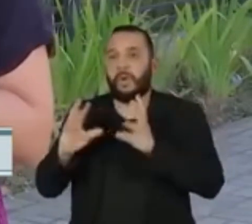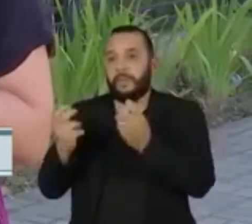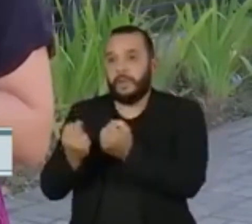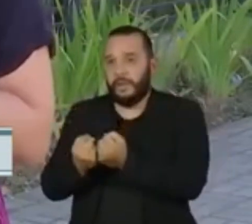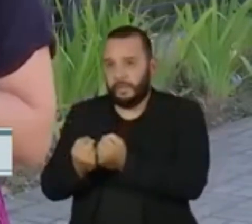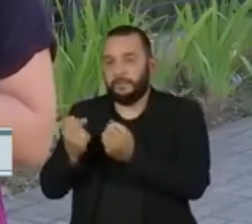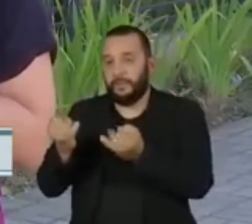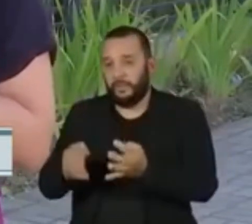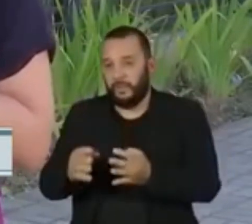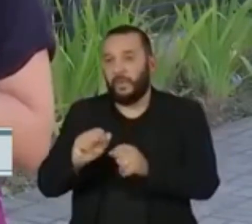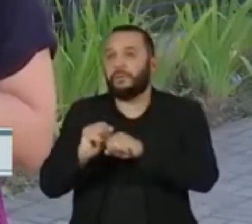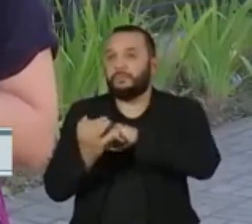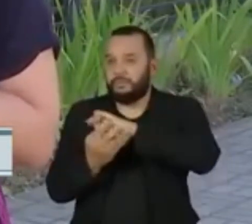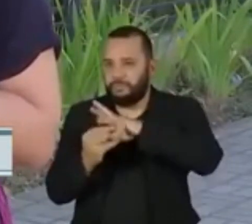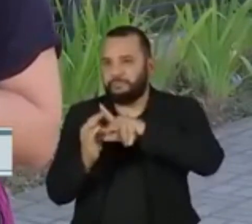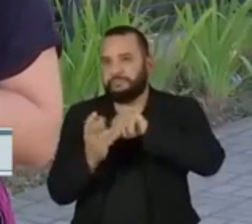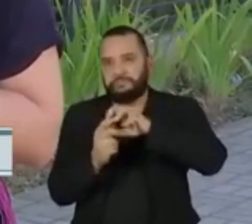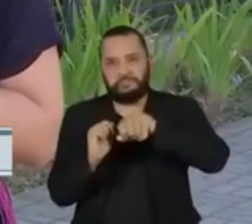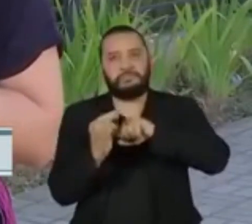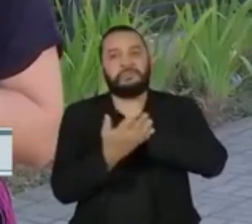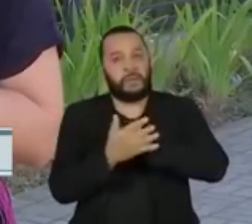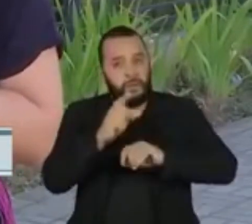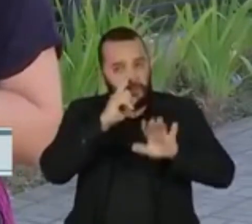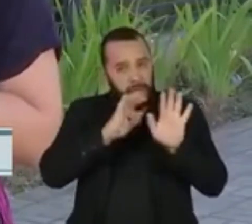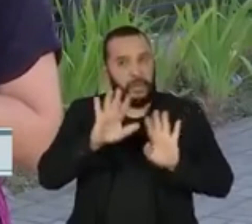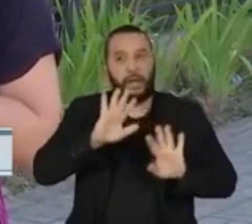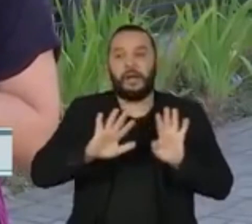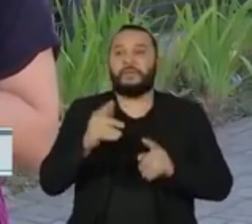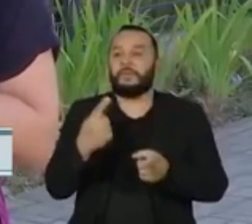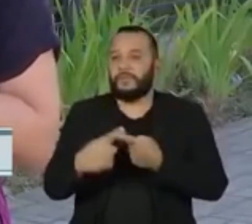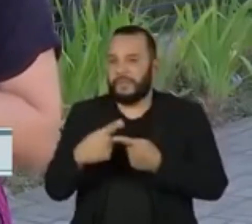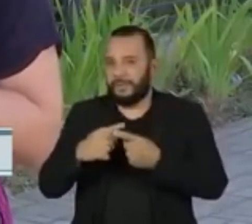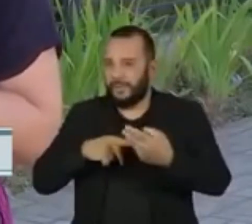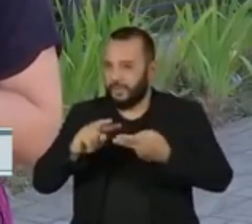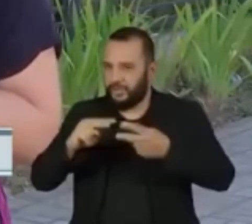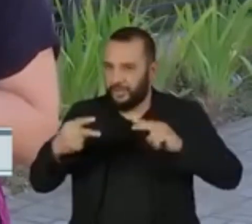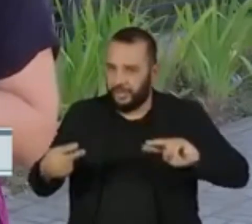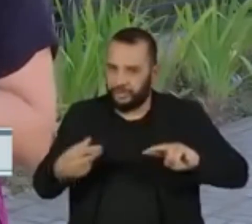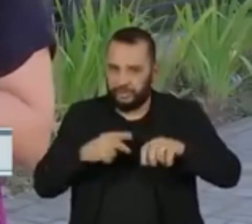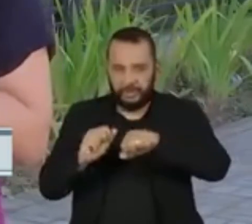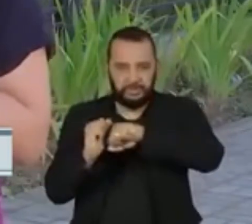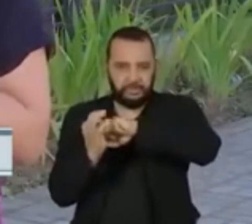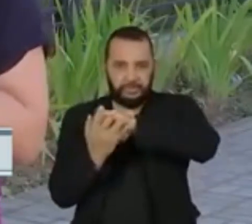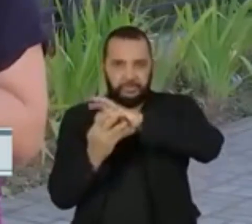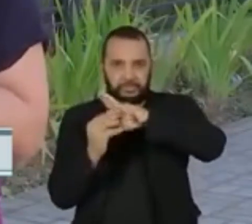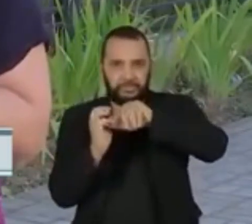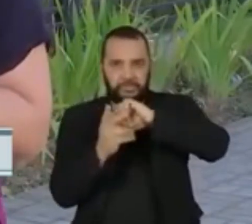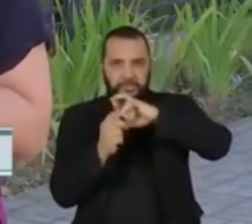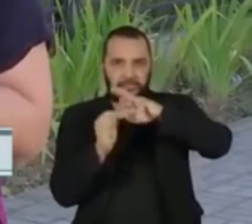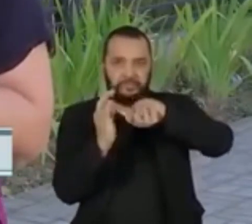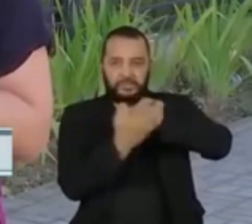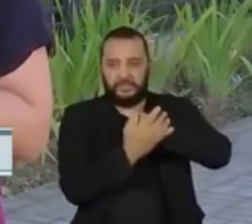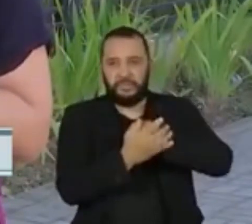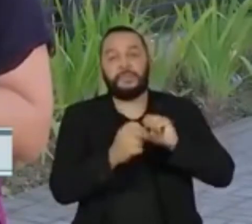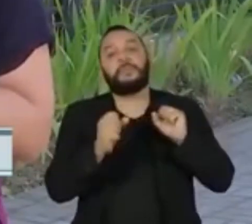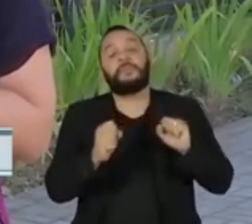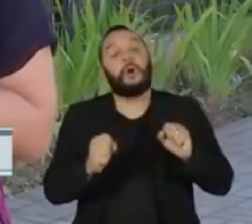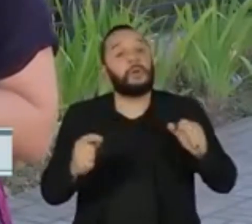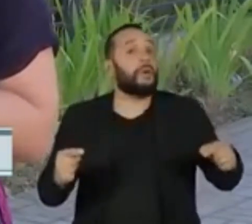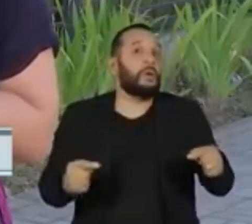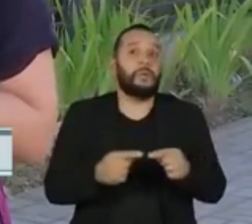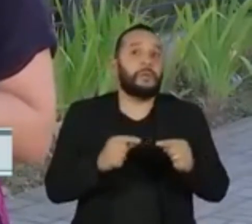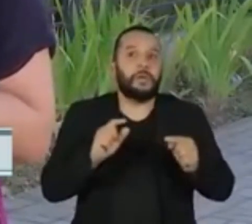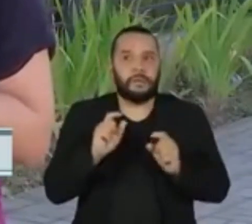de interesse. Isso significa que ela apresentou mutações genéticas que podem estar associadas a um